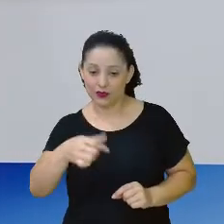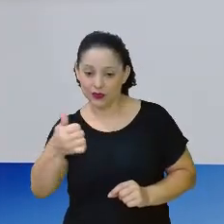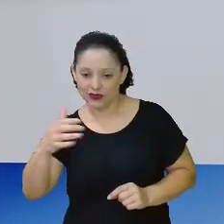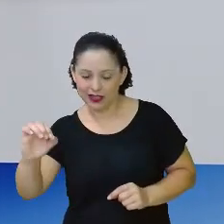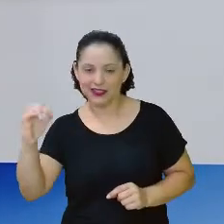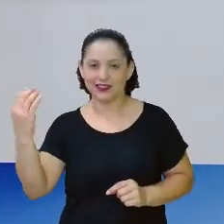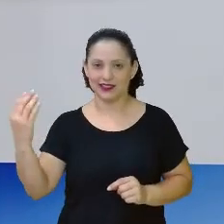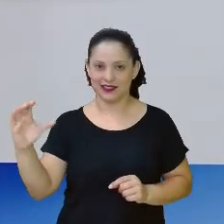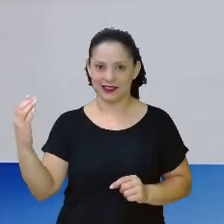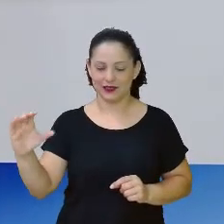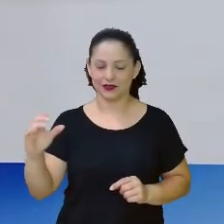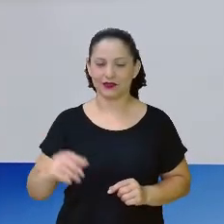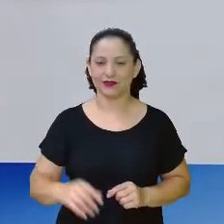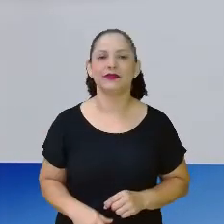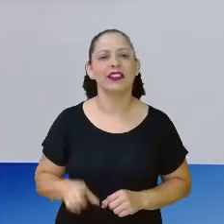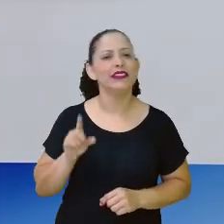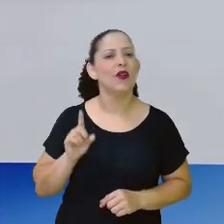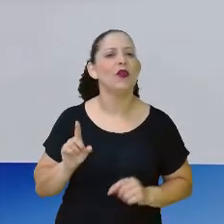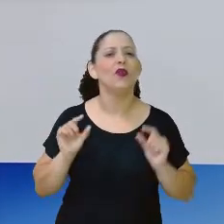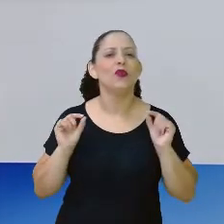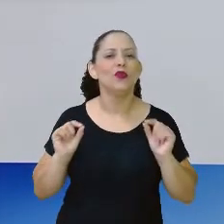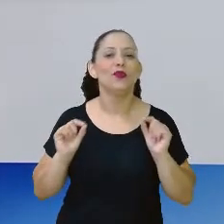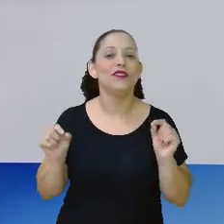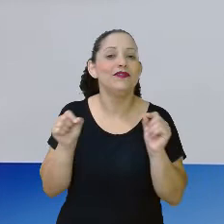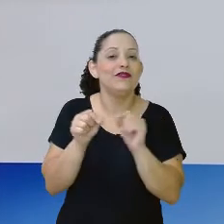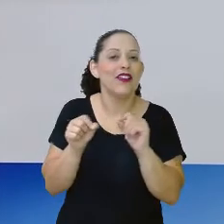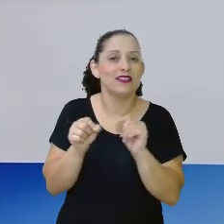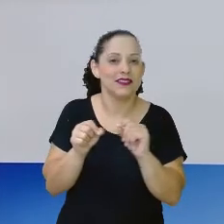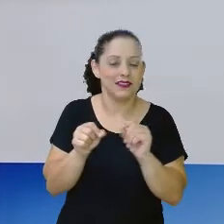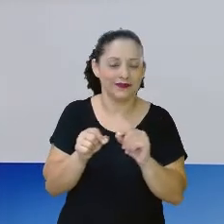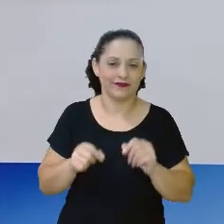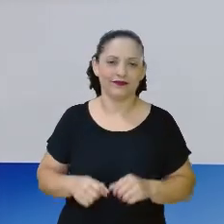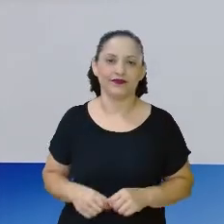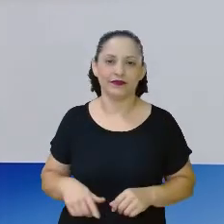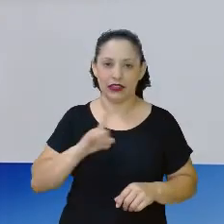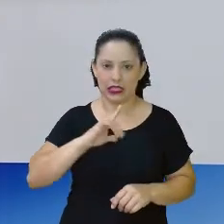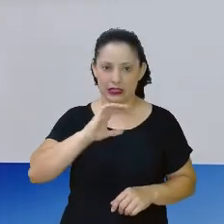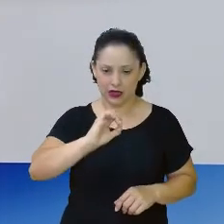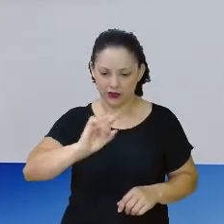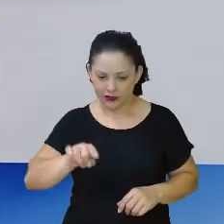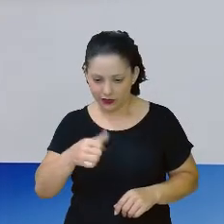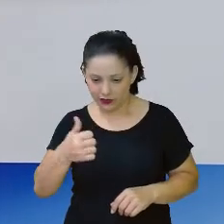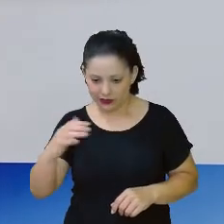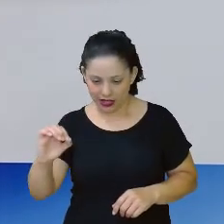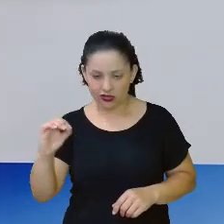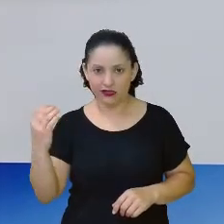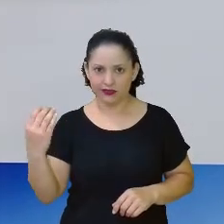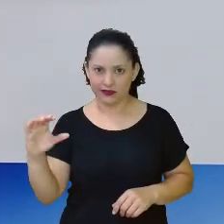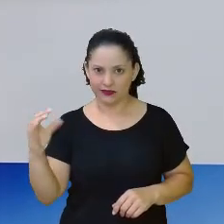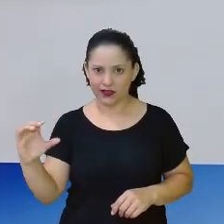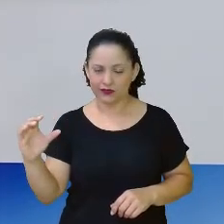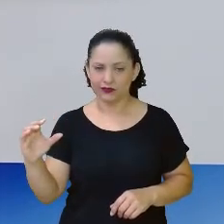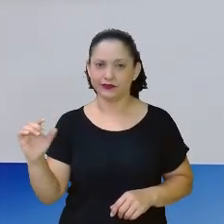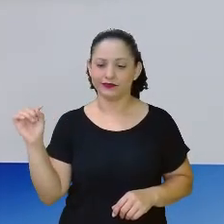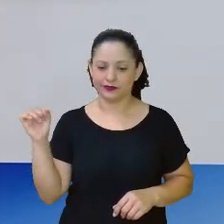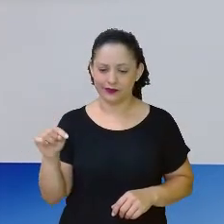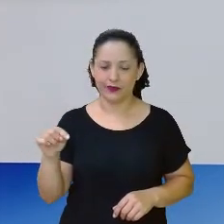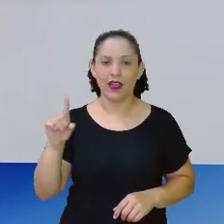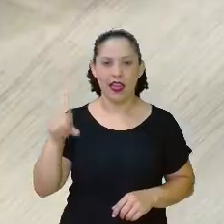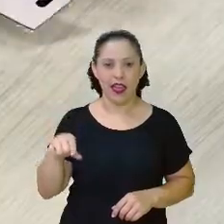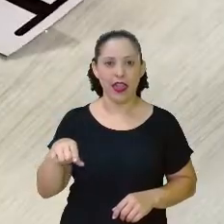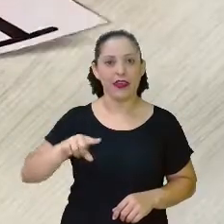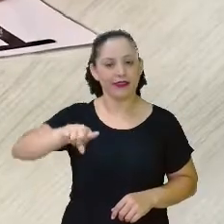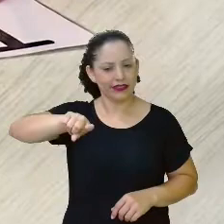o real. Aí, olha como é que eu faço. Eu tenho dez centavos, então, dez centavos não é décimo.